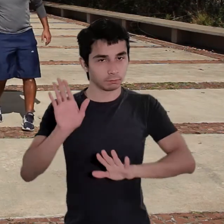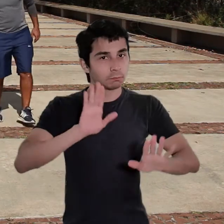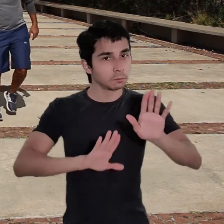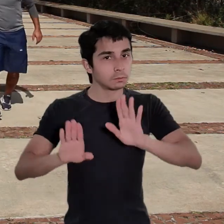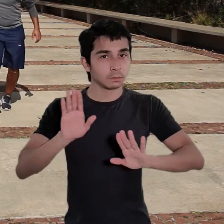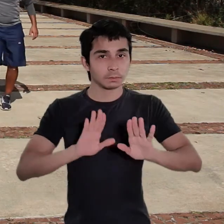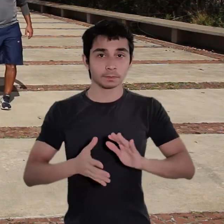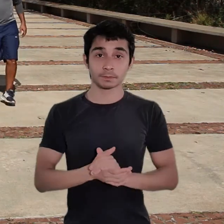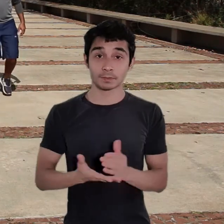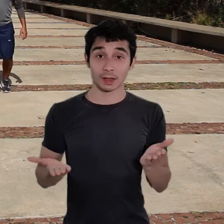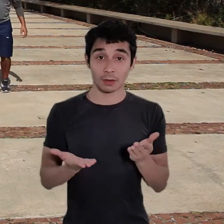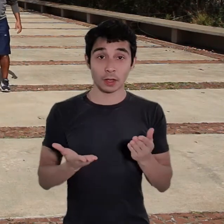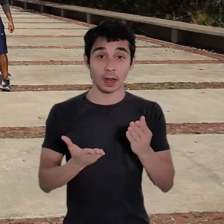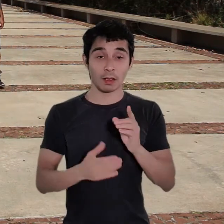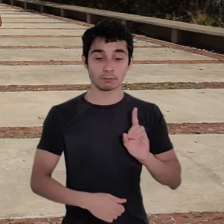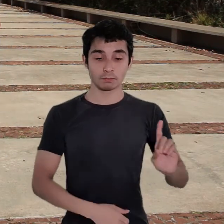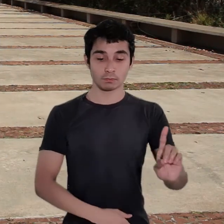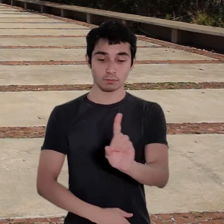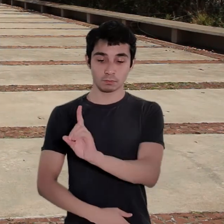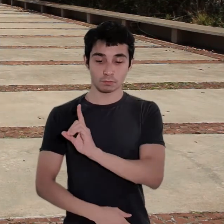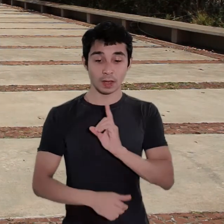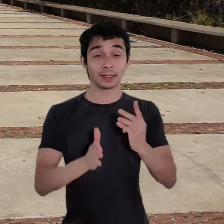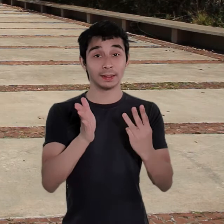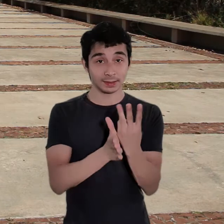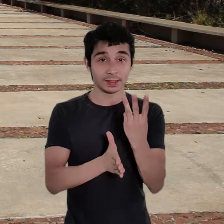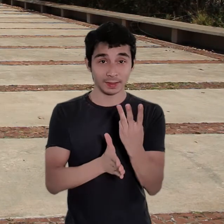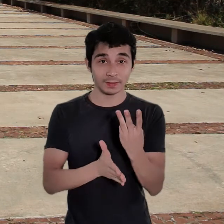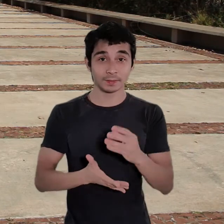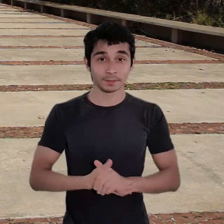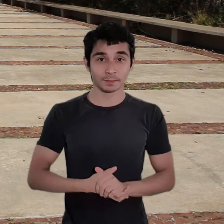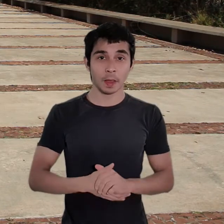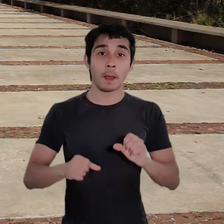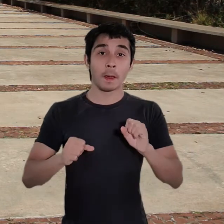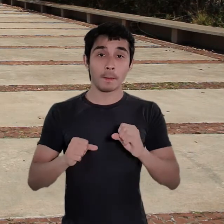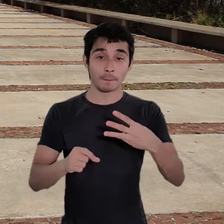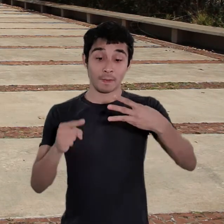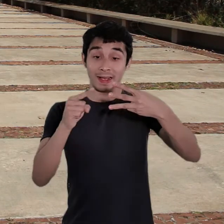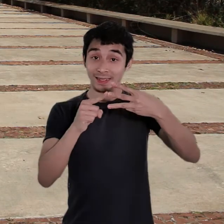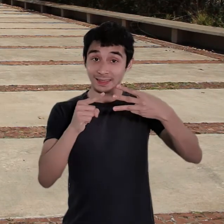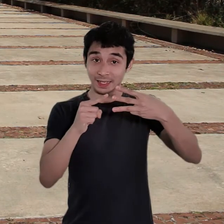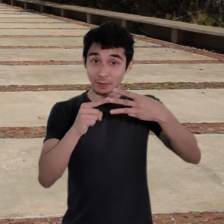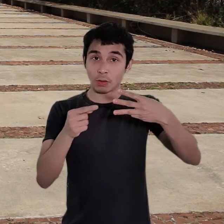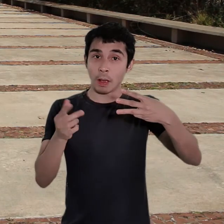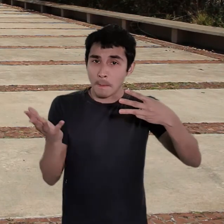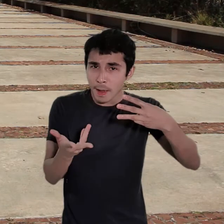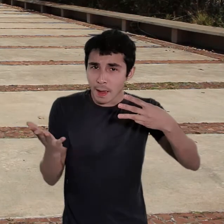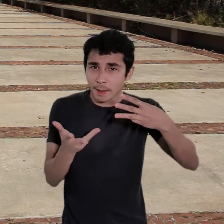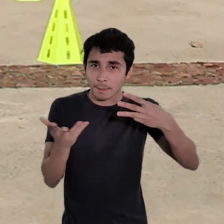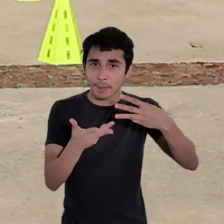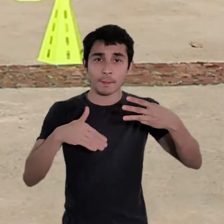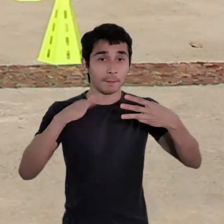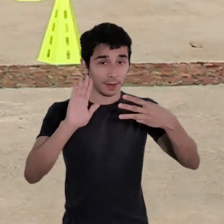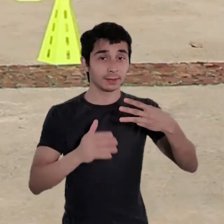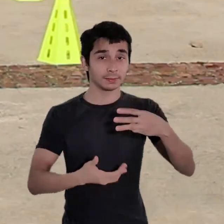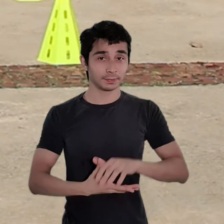acidente. Então, tome cuidado. Agora a gente vai para a terceira e última volta dessa intensidade. Faremos mais 3. Pode começar uma intensidade um pouco mais